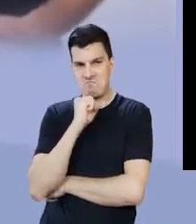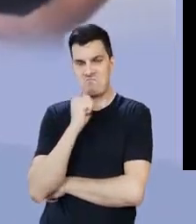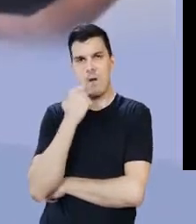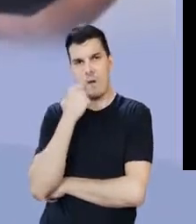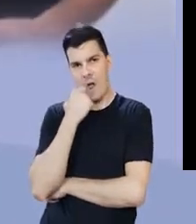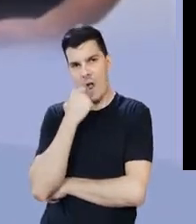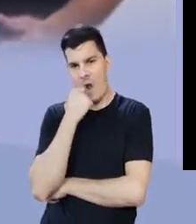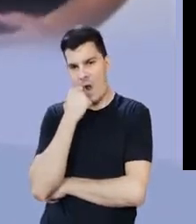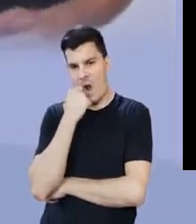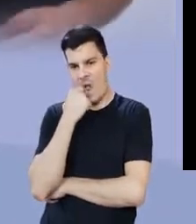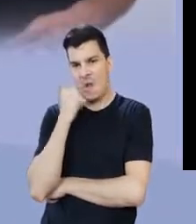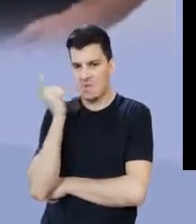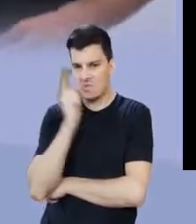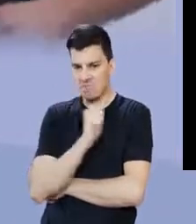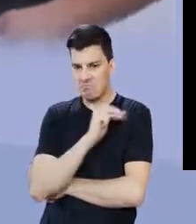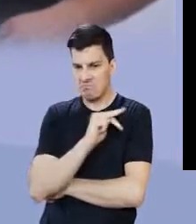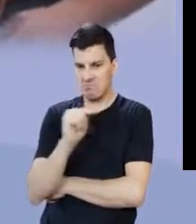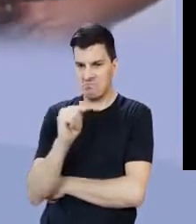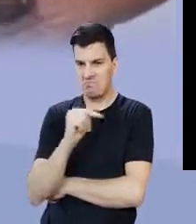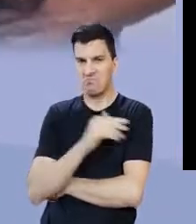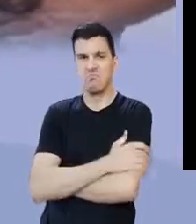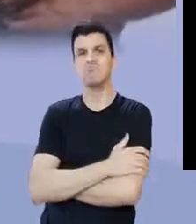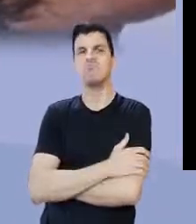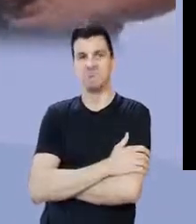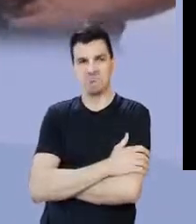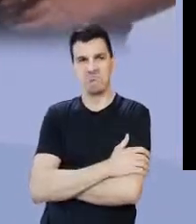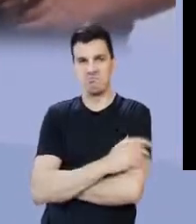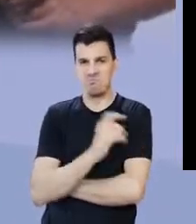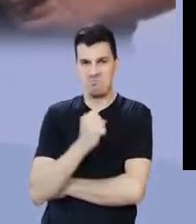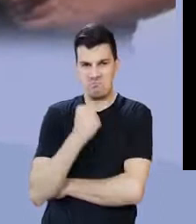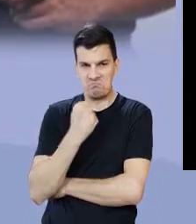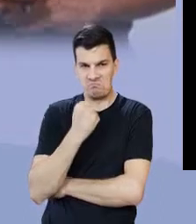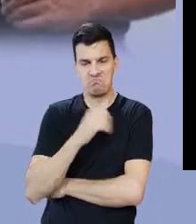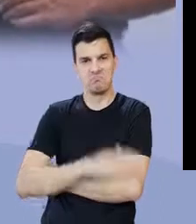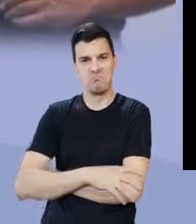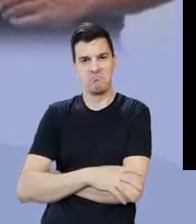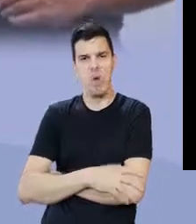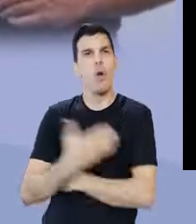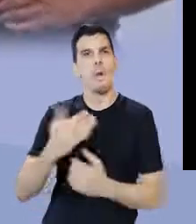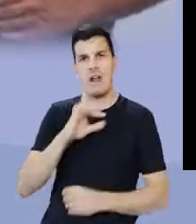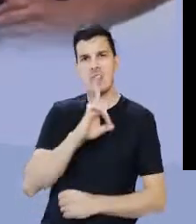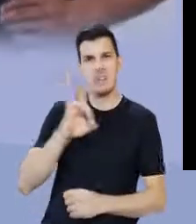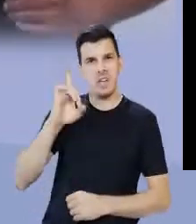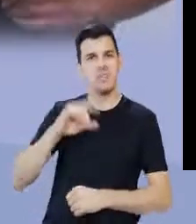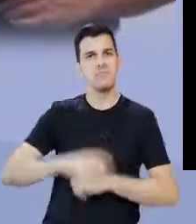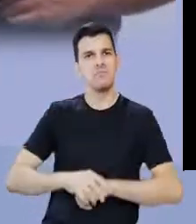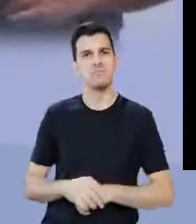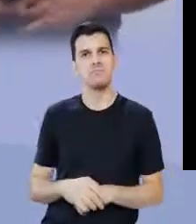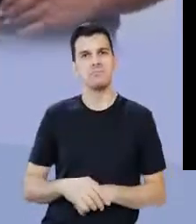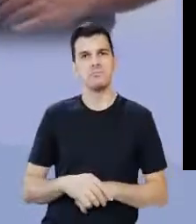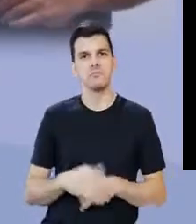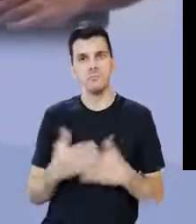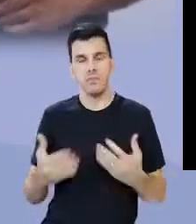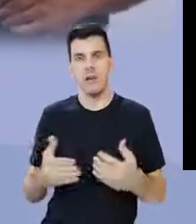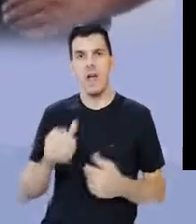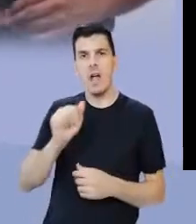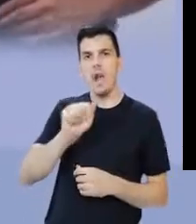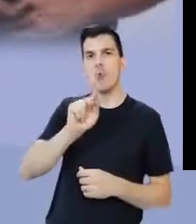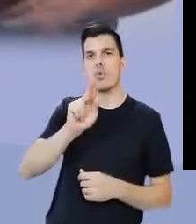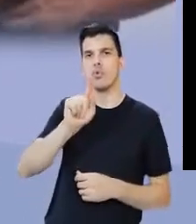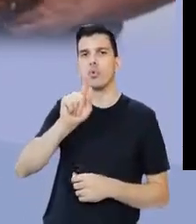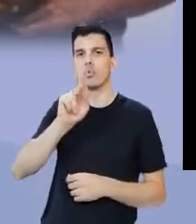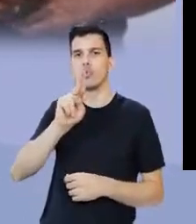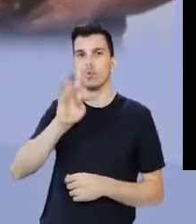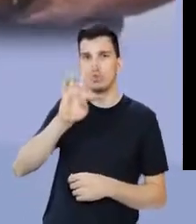bom mesmo, olha, para esse cara conquistar isso tudo ele não está sozinho não, esse cara deve ser o próprio Deus, vão dar o título dele de